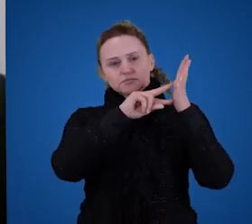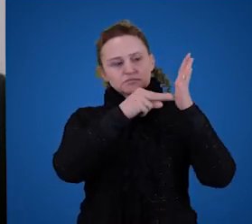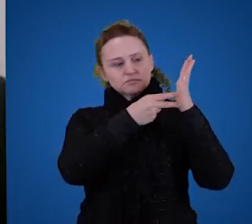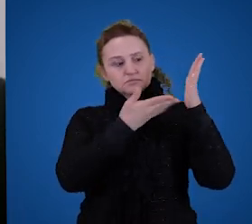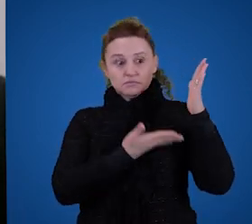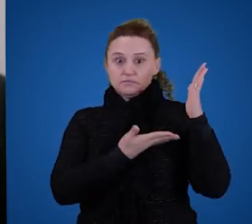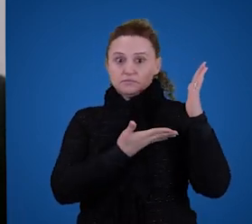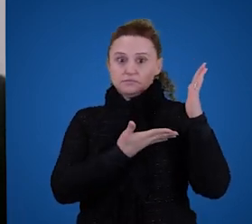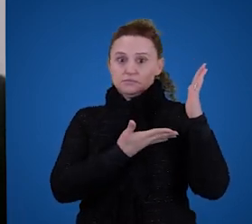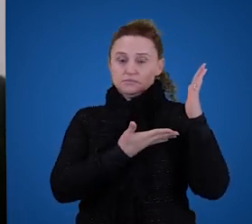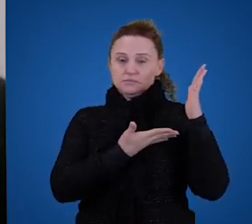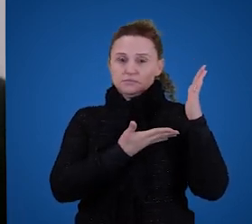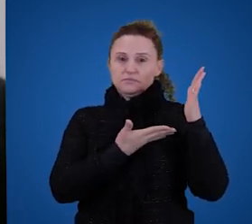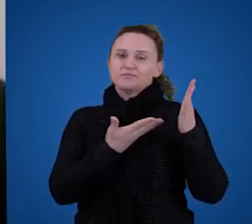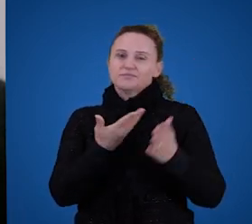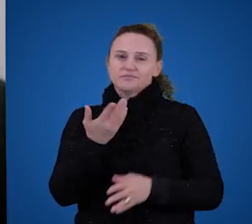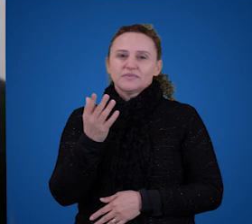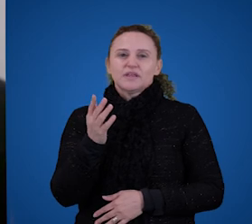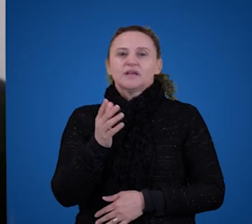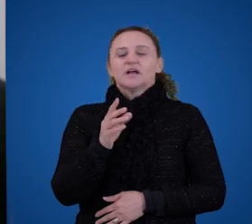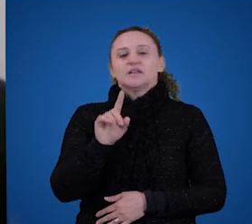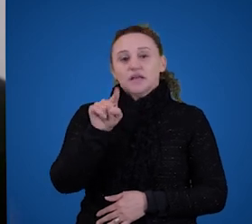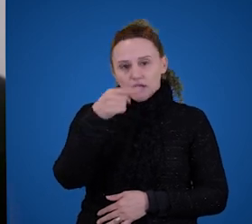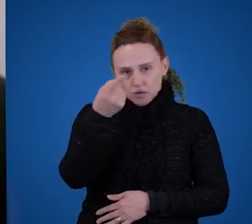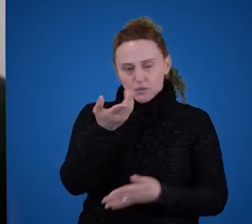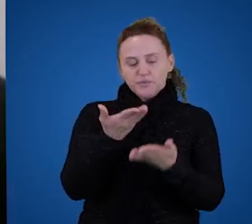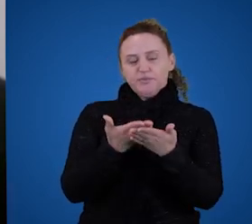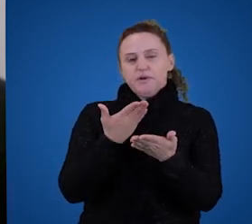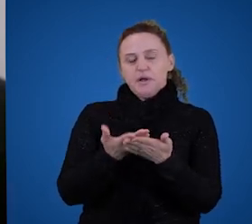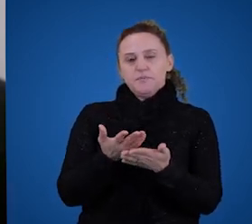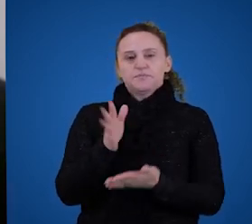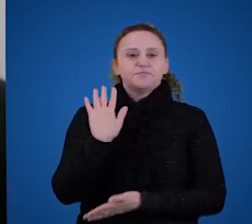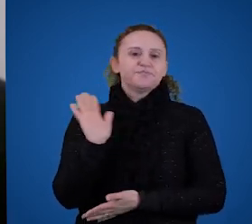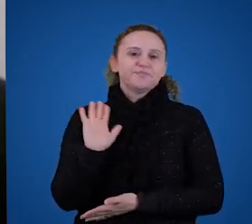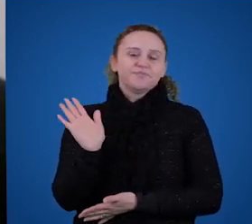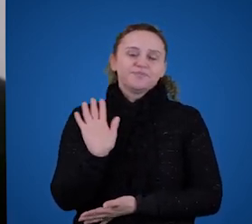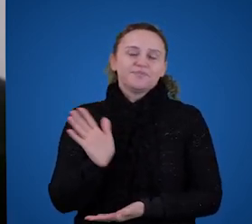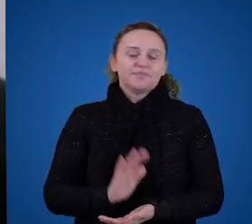significado. Então, eu vejo vocês na próxima aula. Até mais.